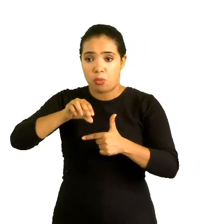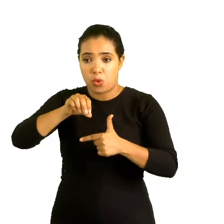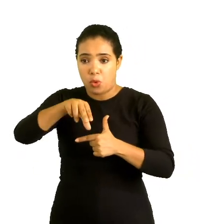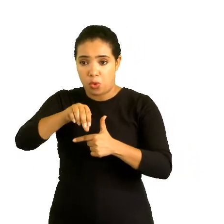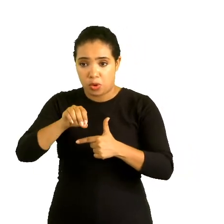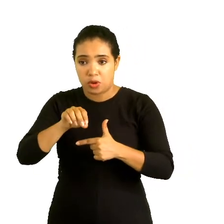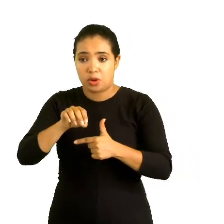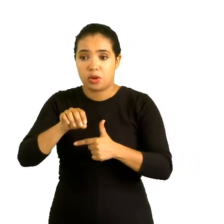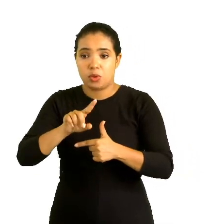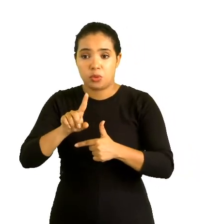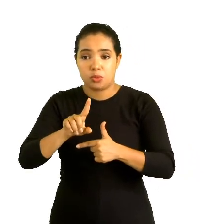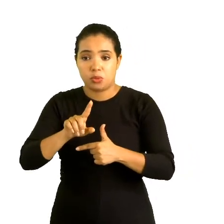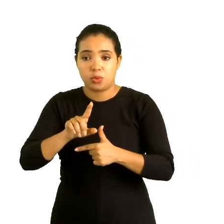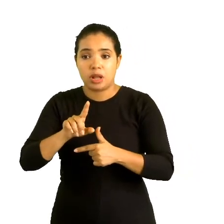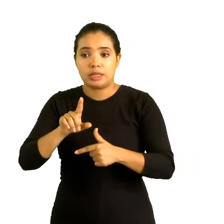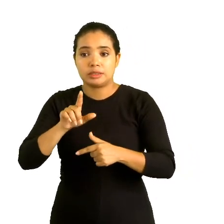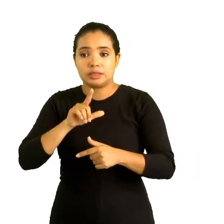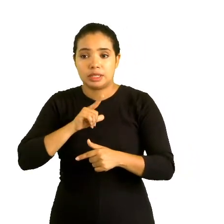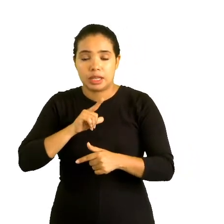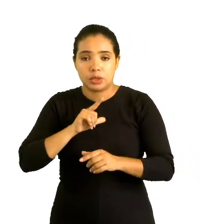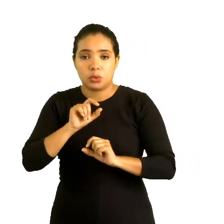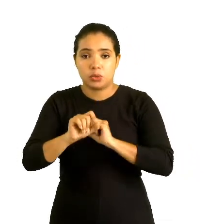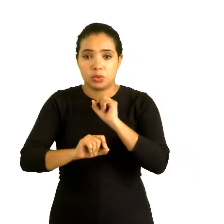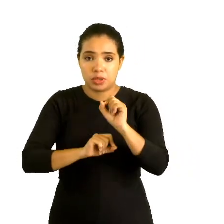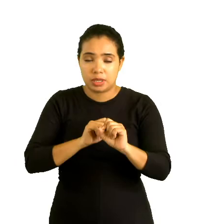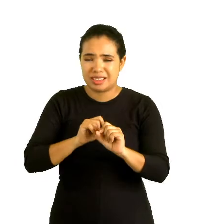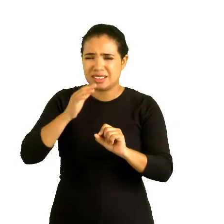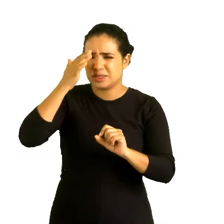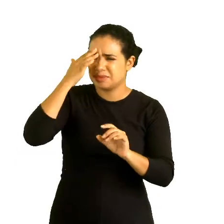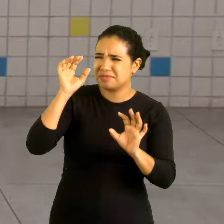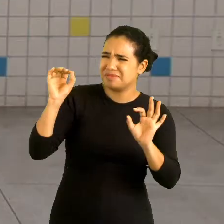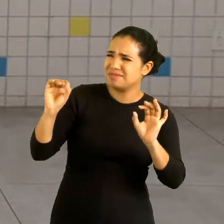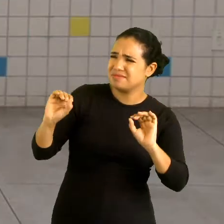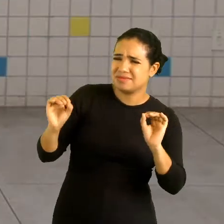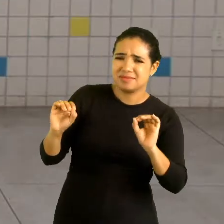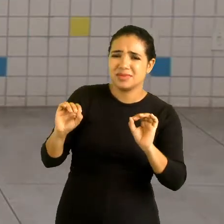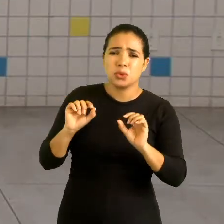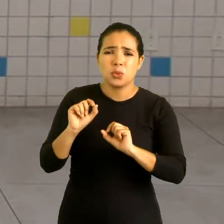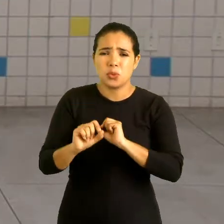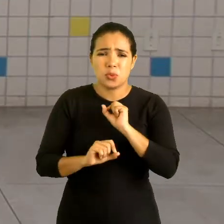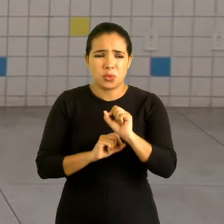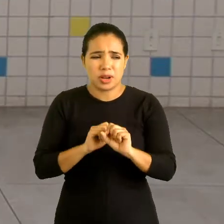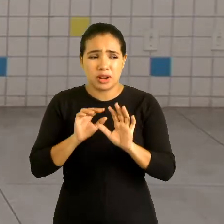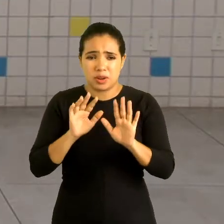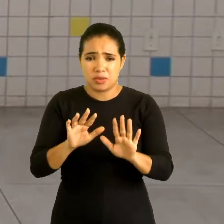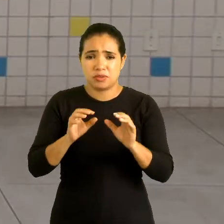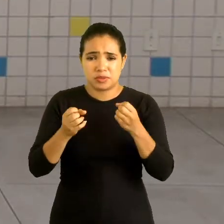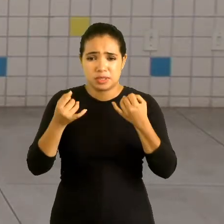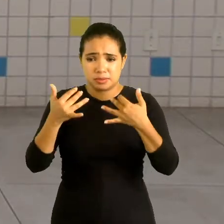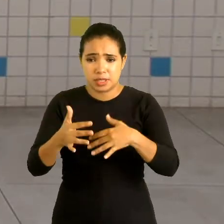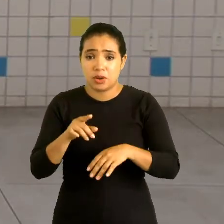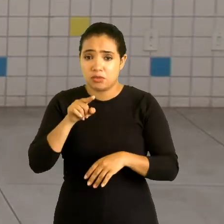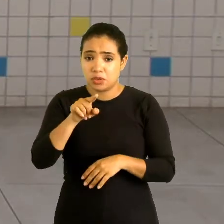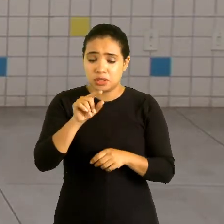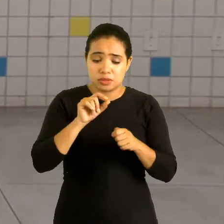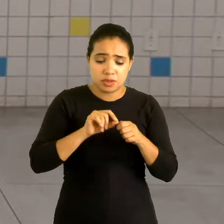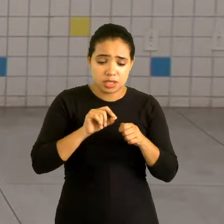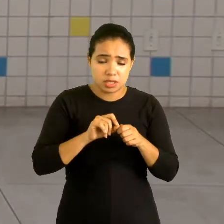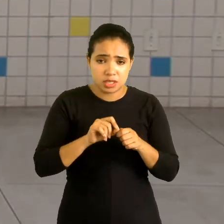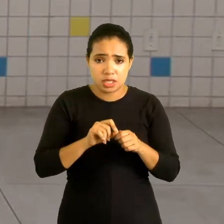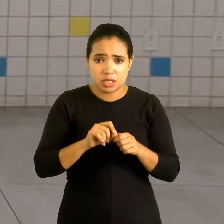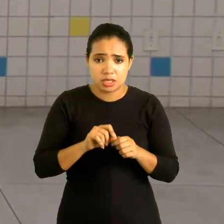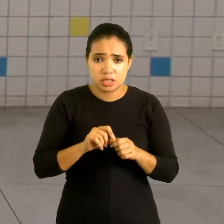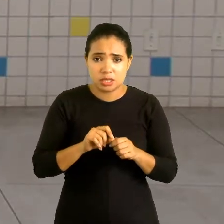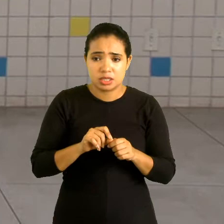termo do polinômio pelo monômio. Professor, eu não entendi nada. Tá, deixa eu traduzir então. Você vai pegar cada